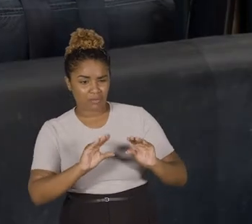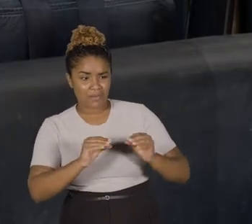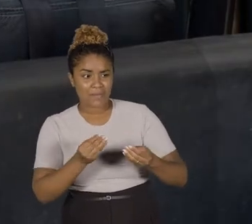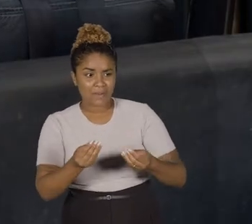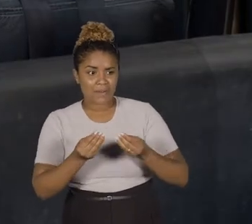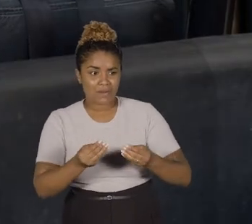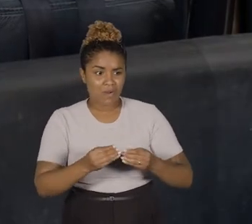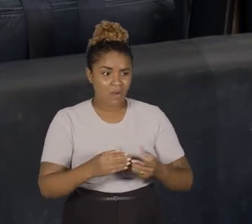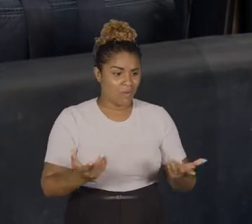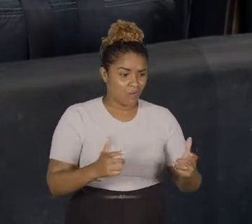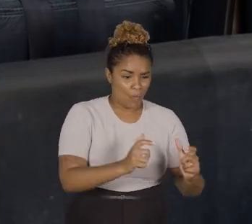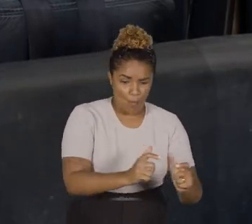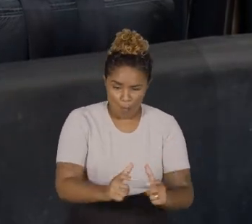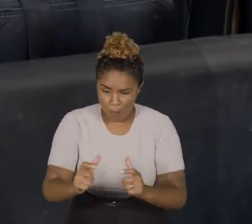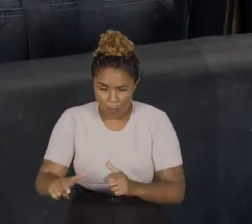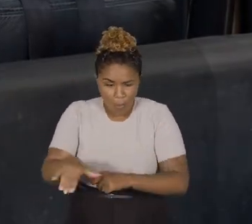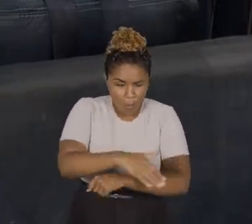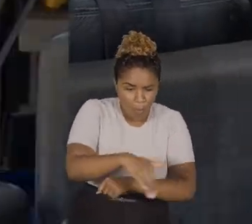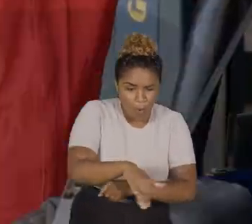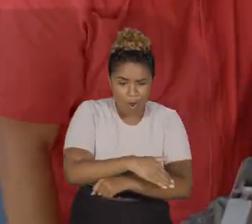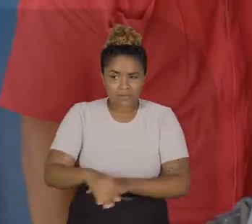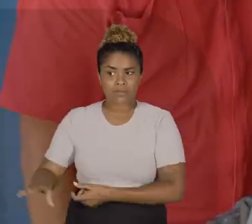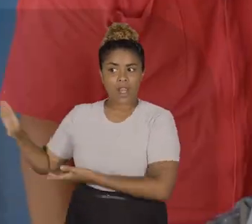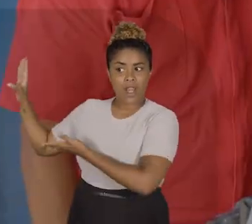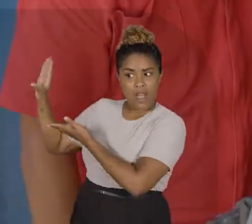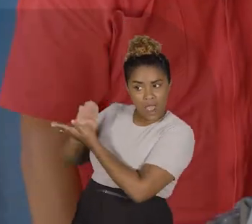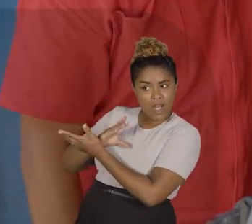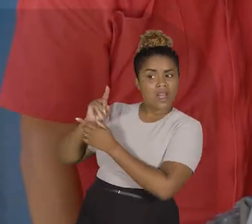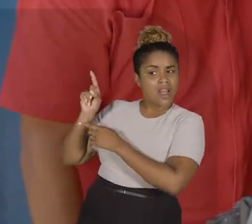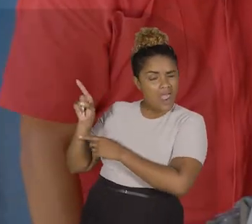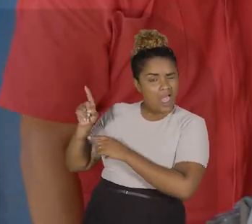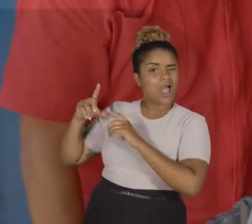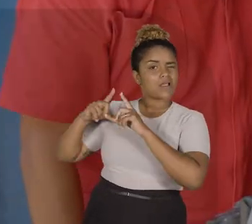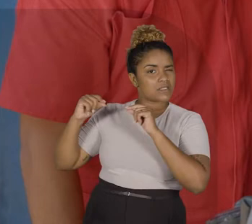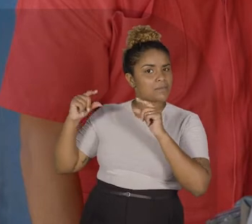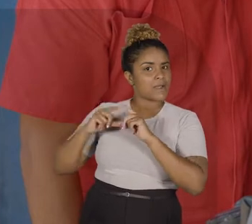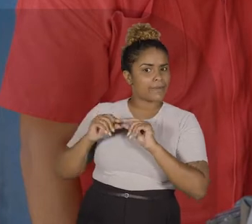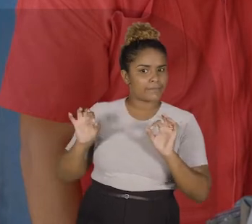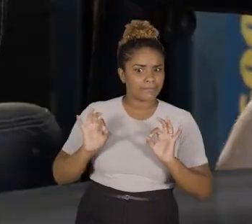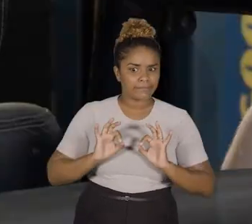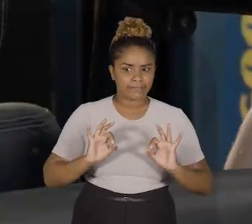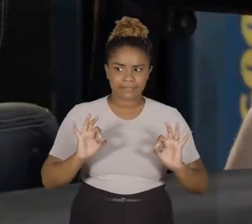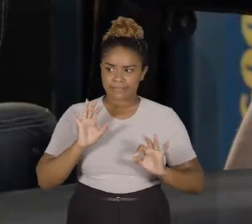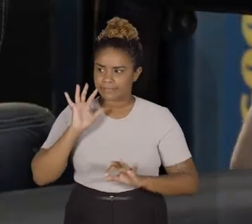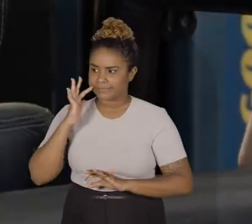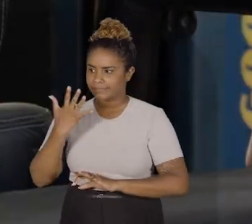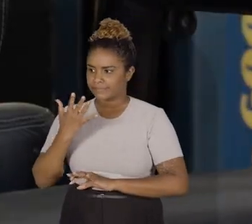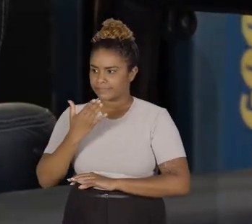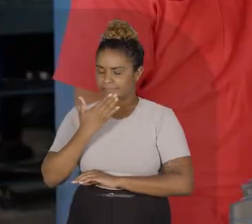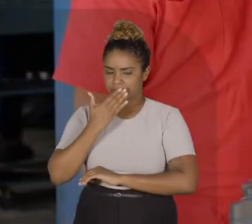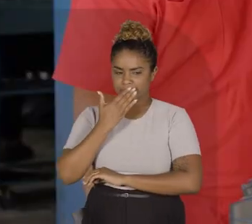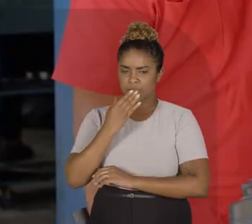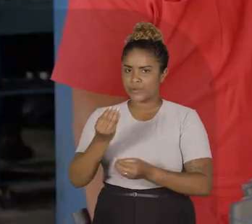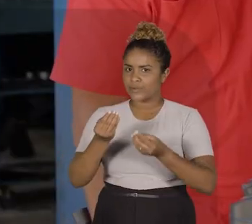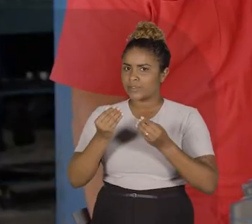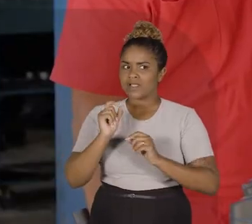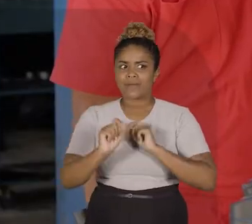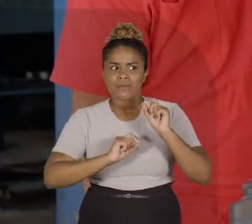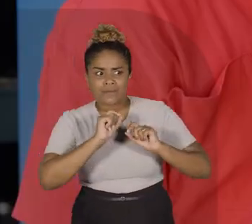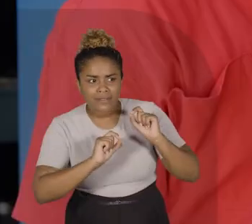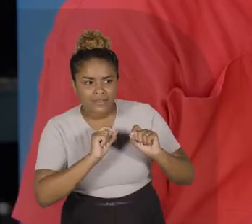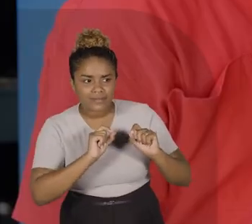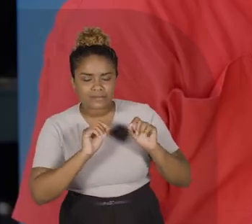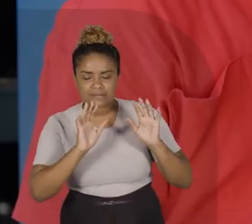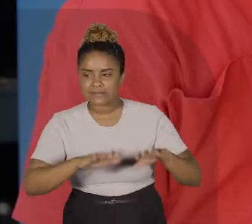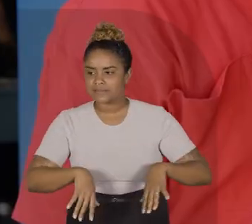Também com os buracos que estão nas estradas, vem dinheiro de Brasília para asfaltar as rodovias e nada. E é o que então,